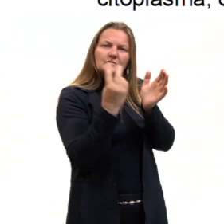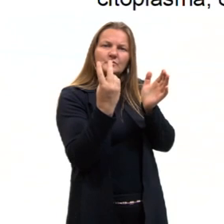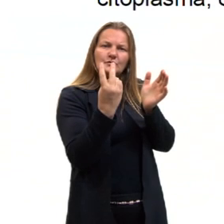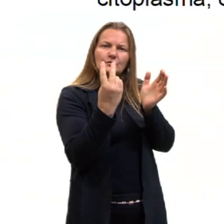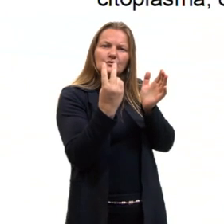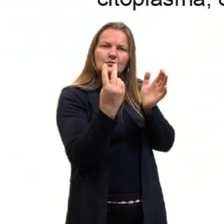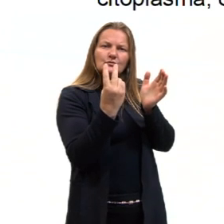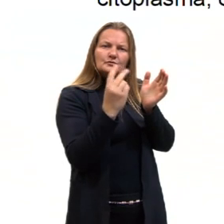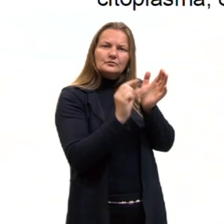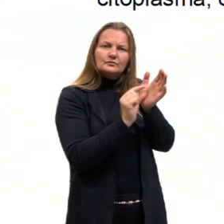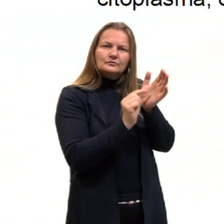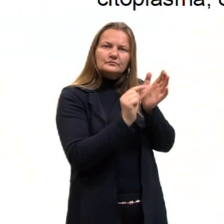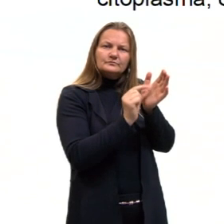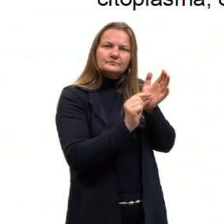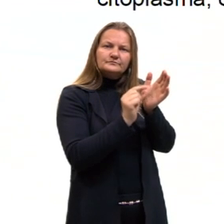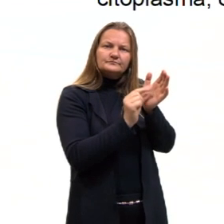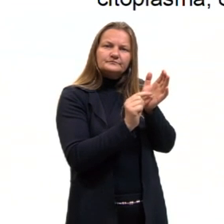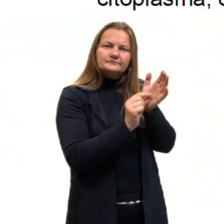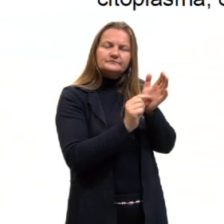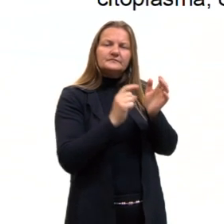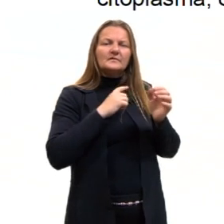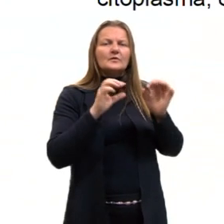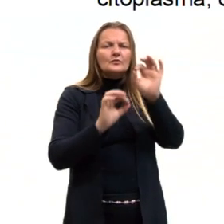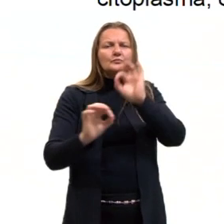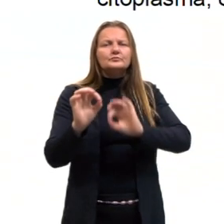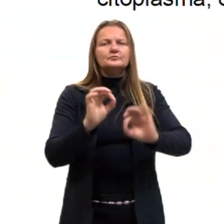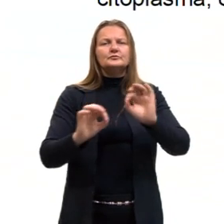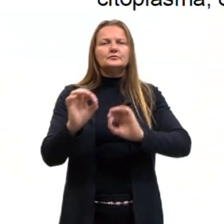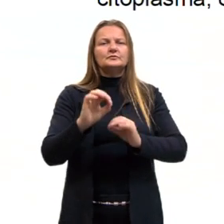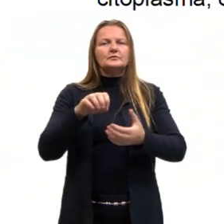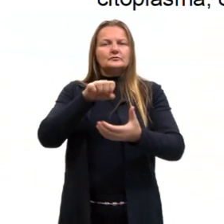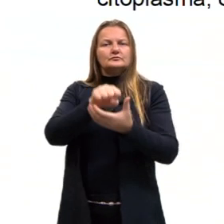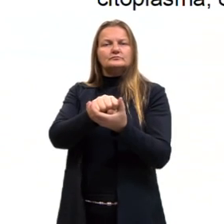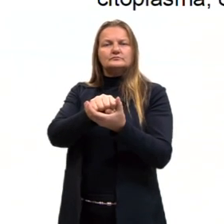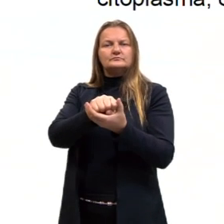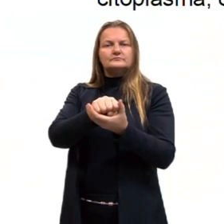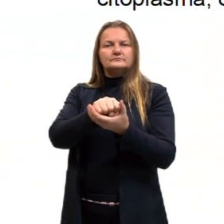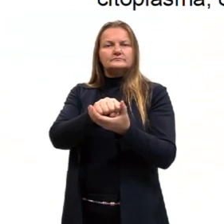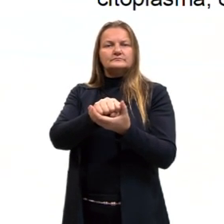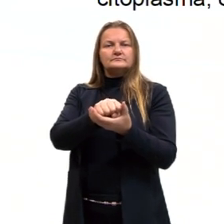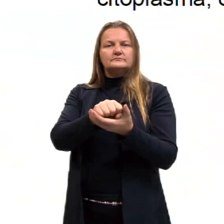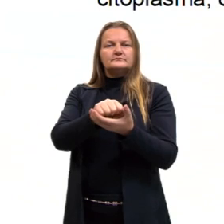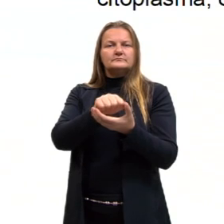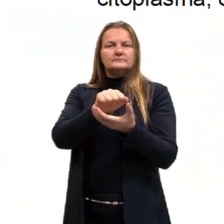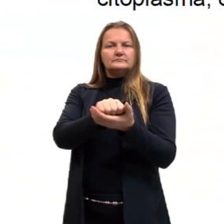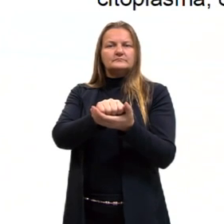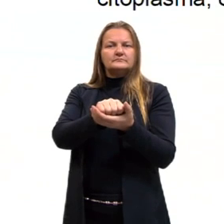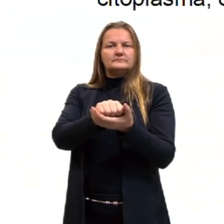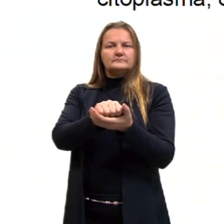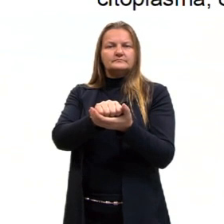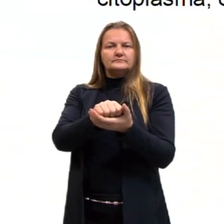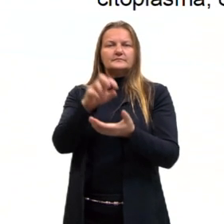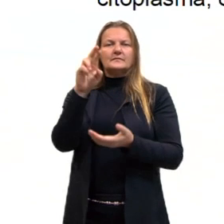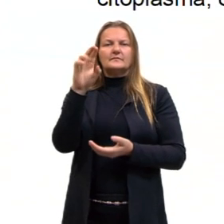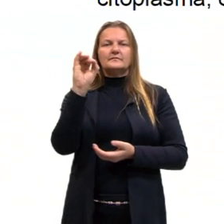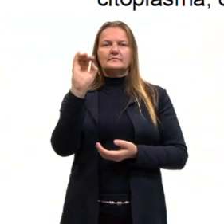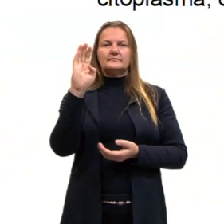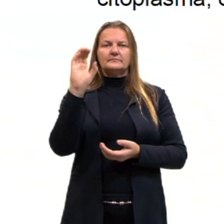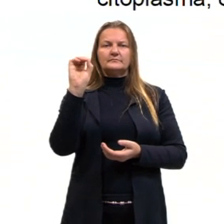subunidades vão formar um ribossomo. Certo? Então,